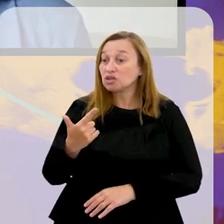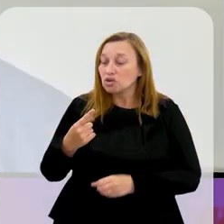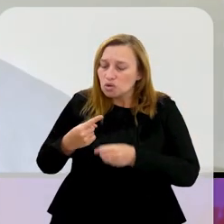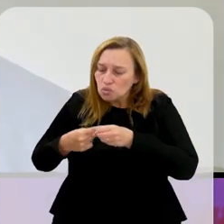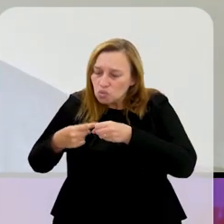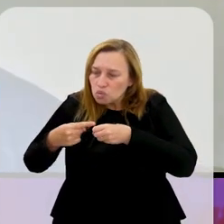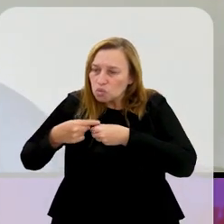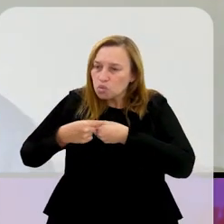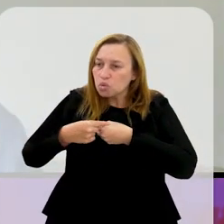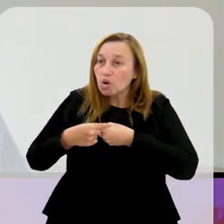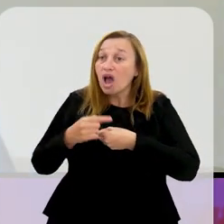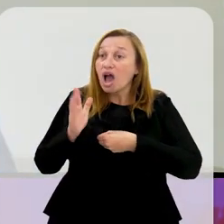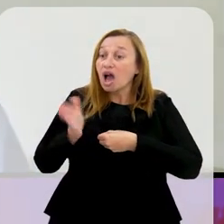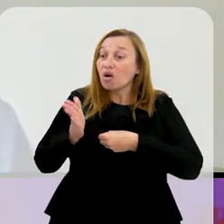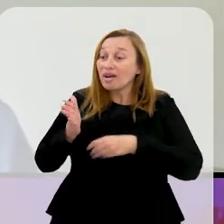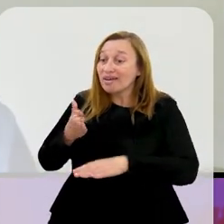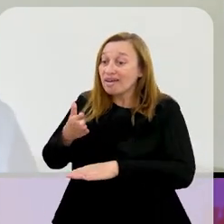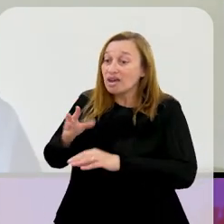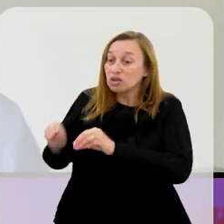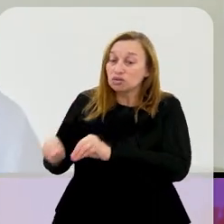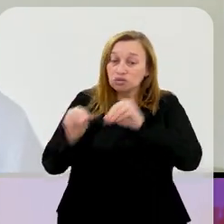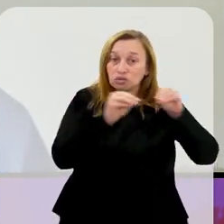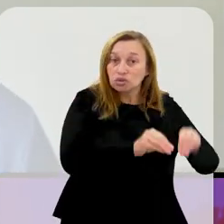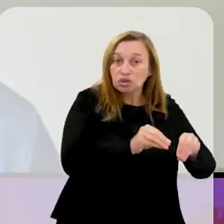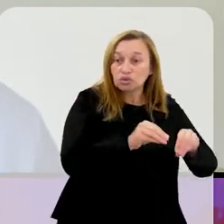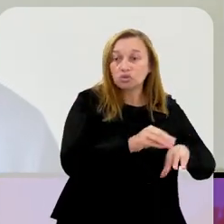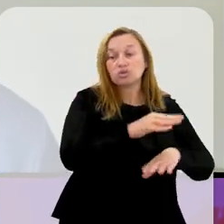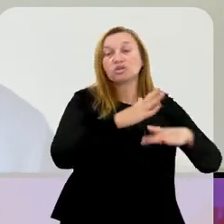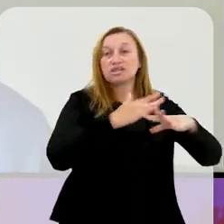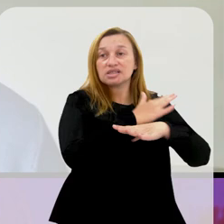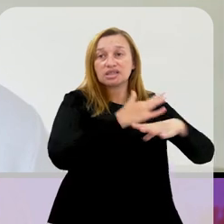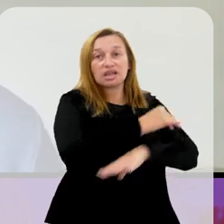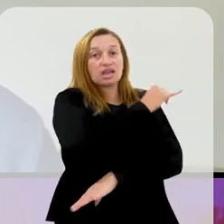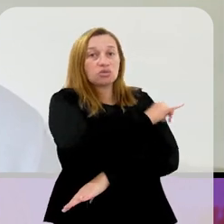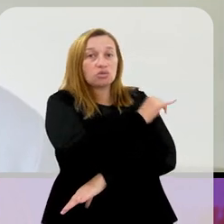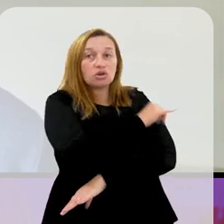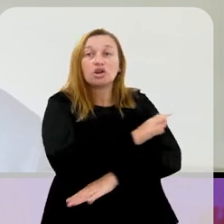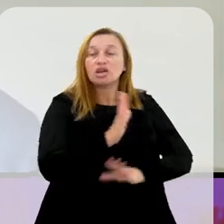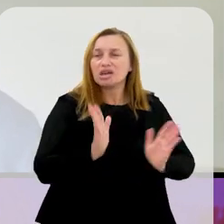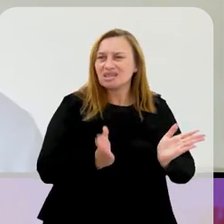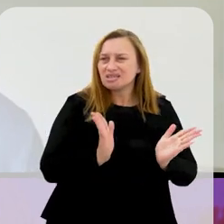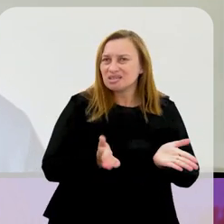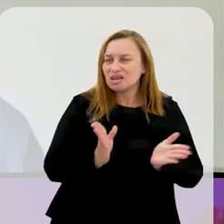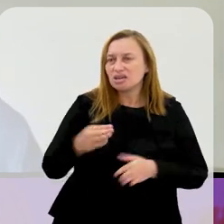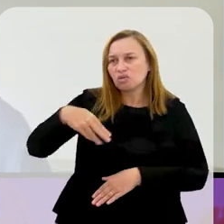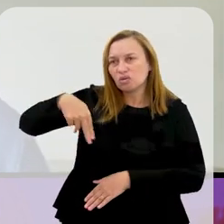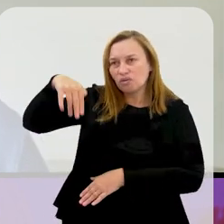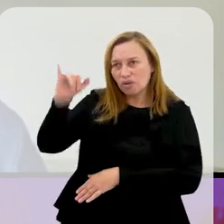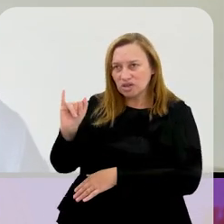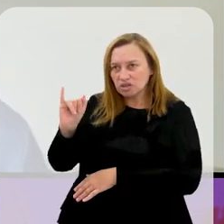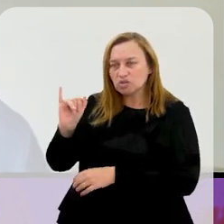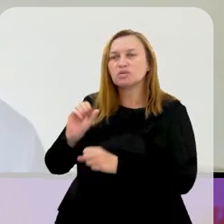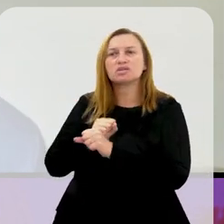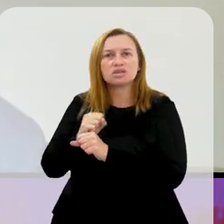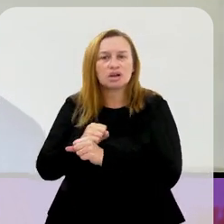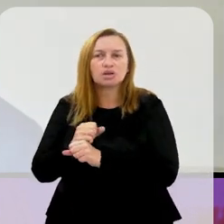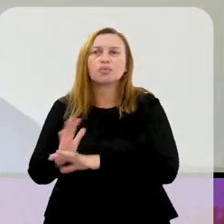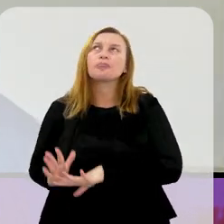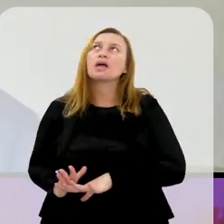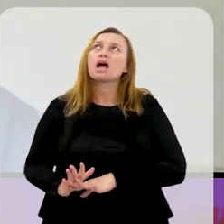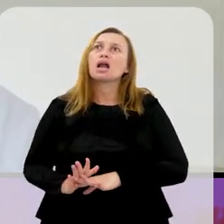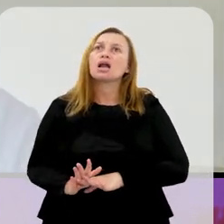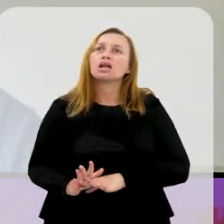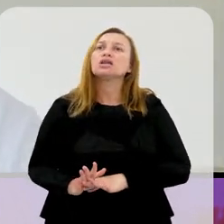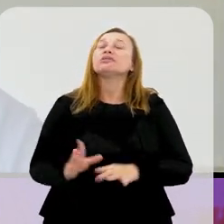cidade e entrando no Grande Rio. Esse ano temos o Nova Iguaçu, muito bem, fazendo uma campanha muito